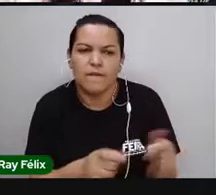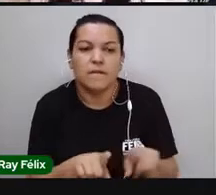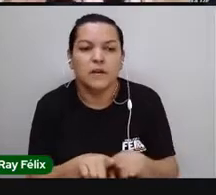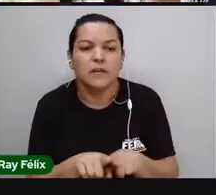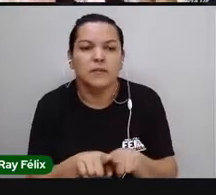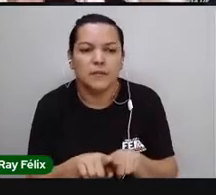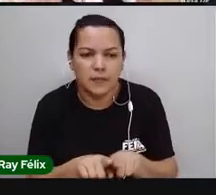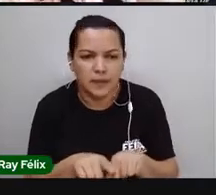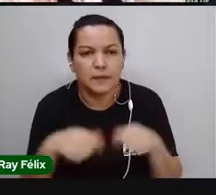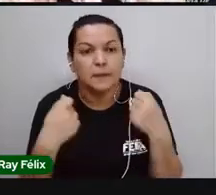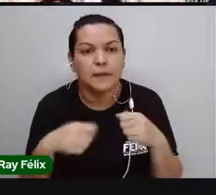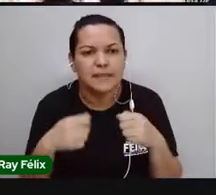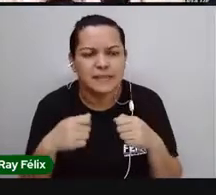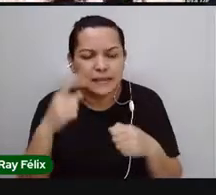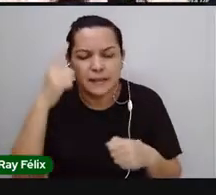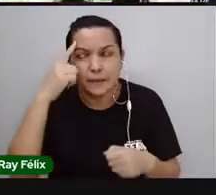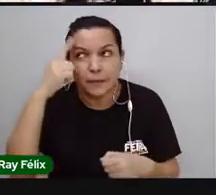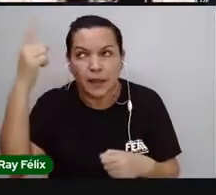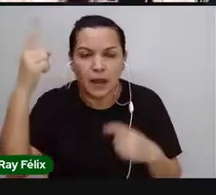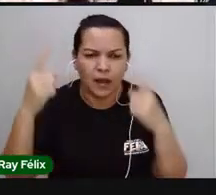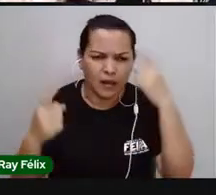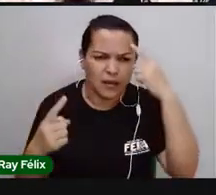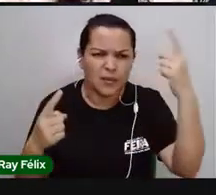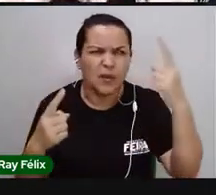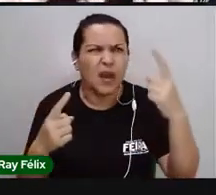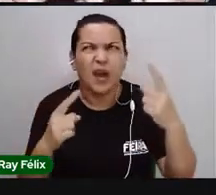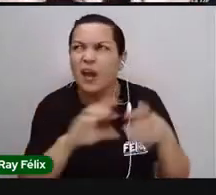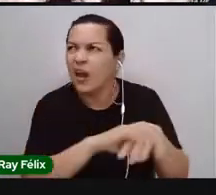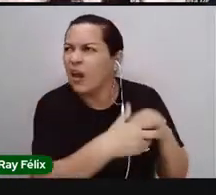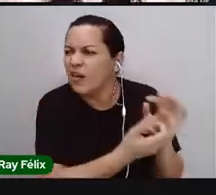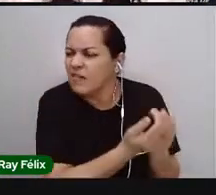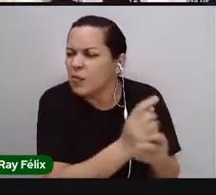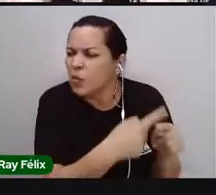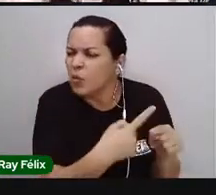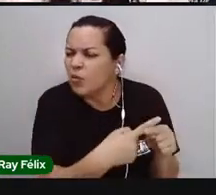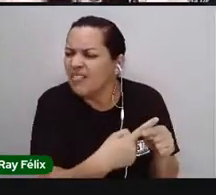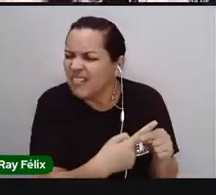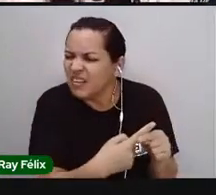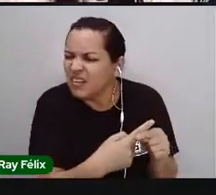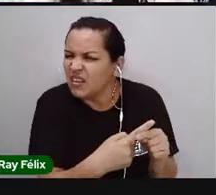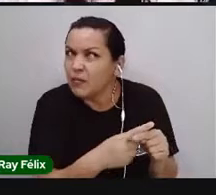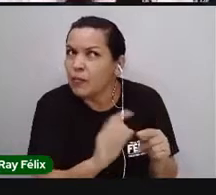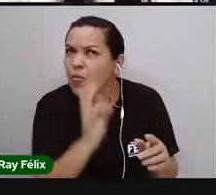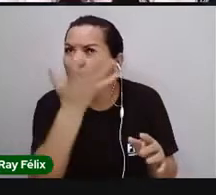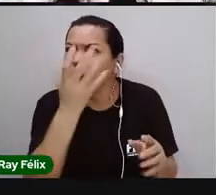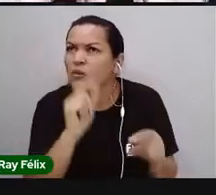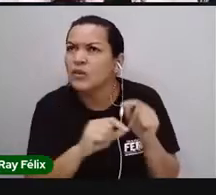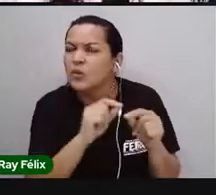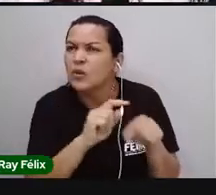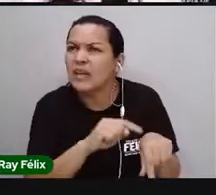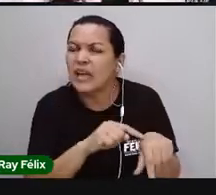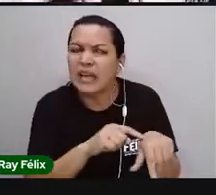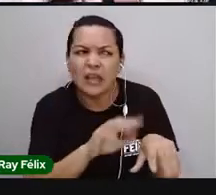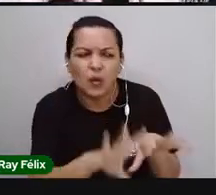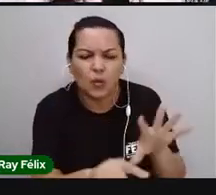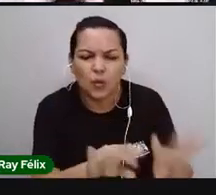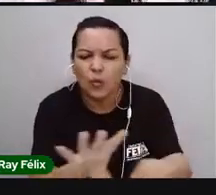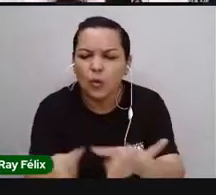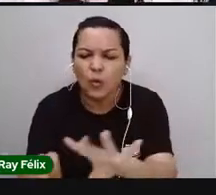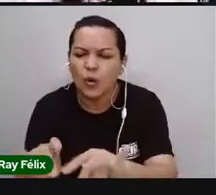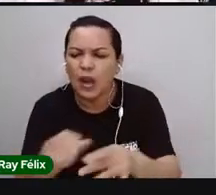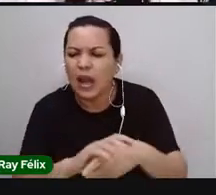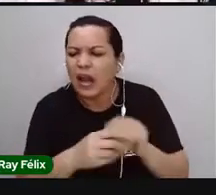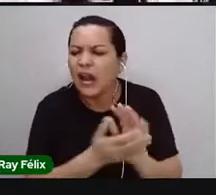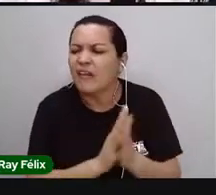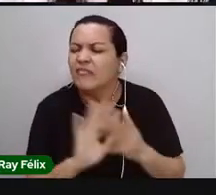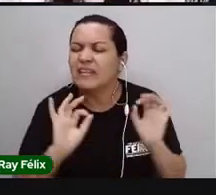Mas, a gente precisa sempre lembrar, por que mesmo que eu tenho que lavar a mão? O que que acontece com as minhas mãos, quando eu toco um bocado de coisa e não lavo